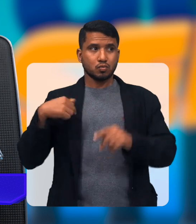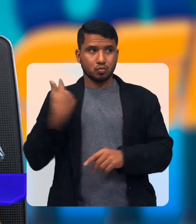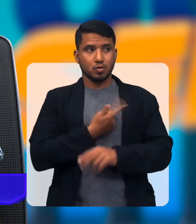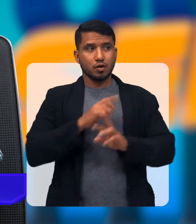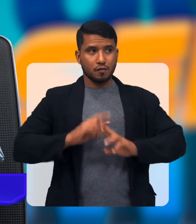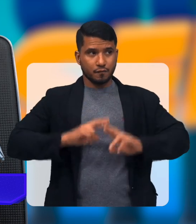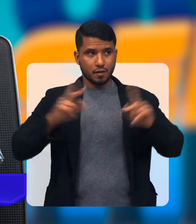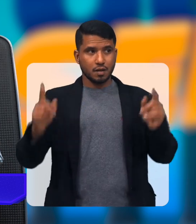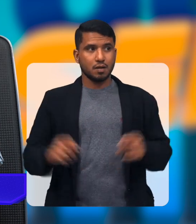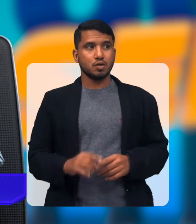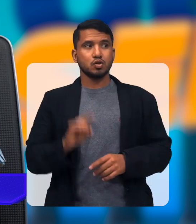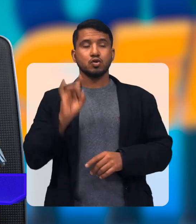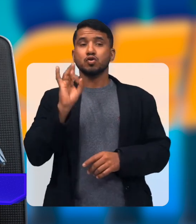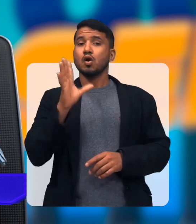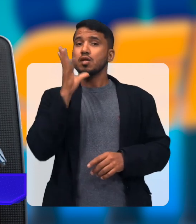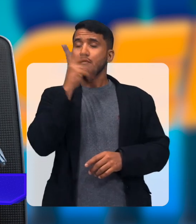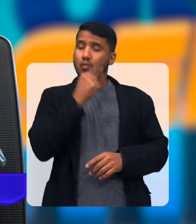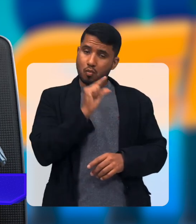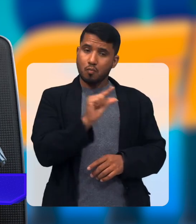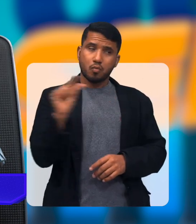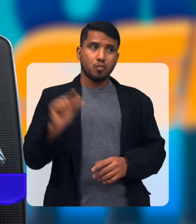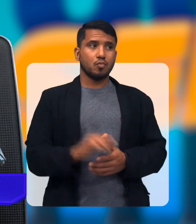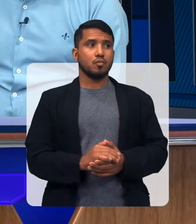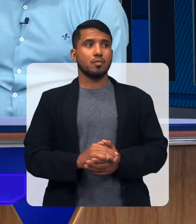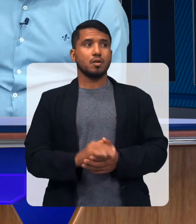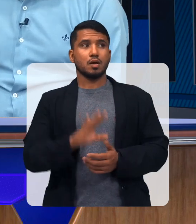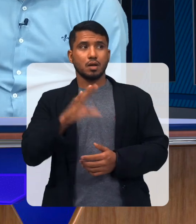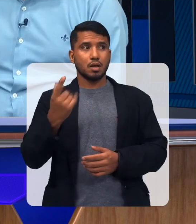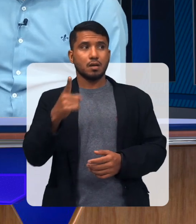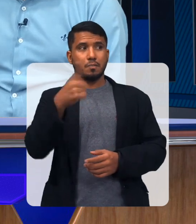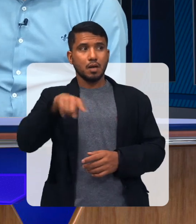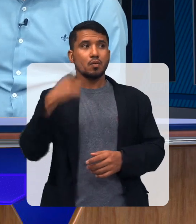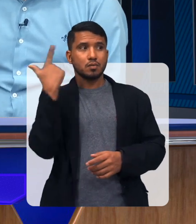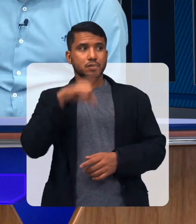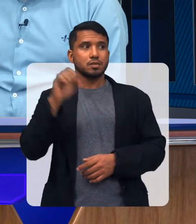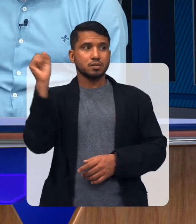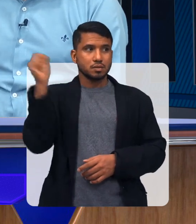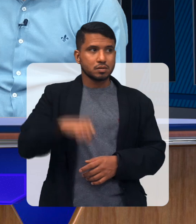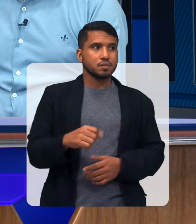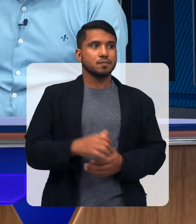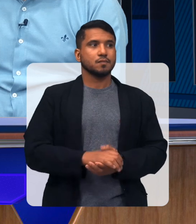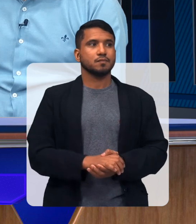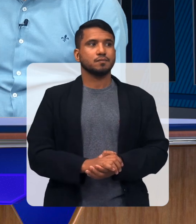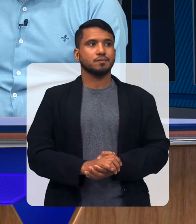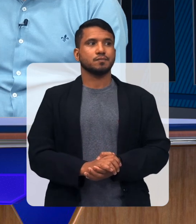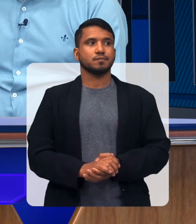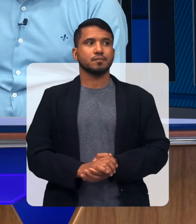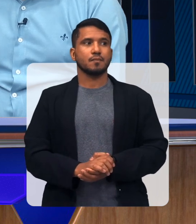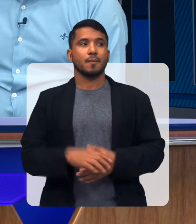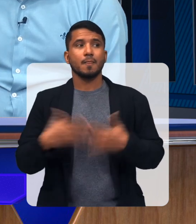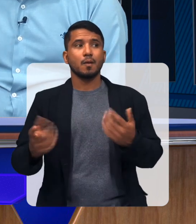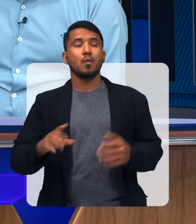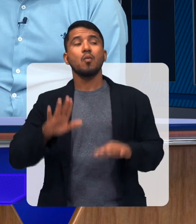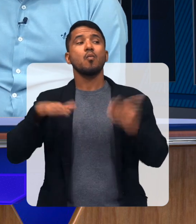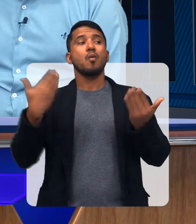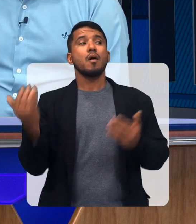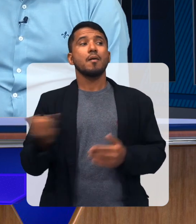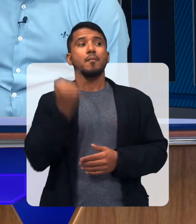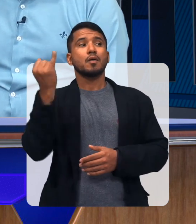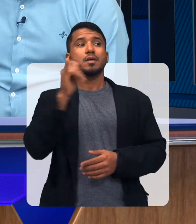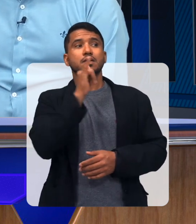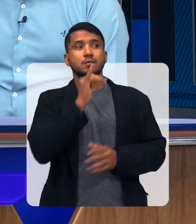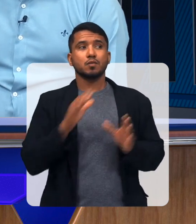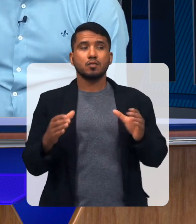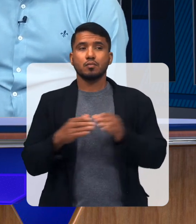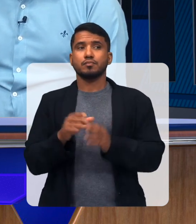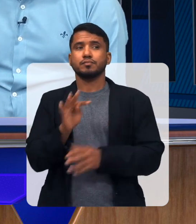Todos nós Somos diferenças Só demora um pouquinho mais Sim Mas eles são capazes Muito capazes E Amparo